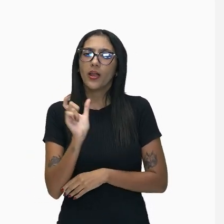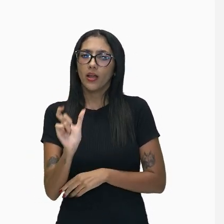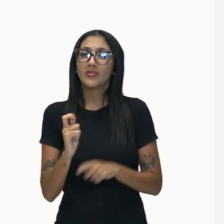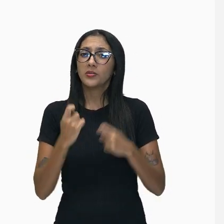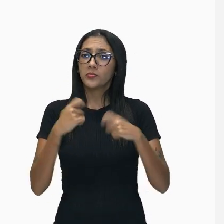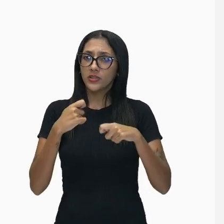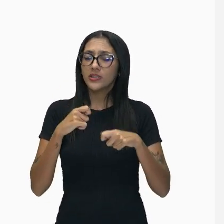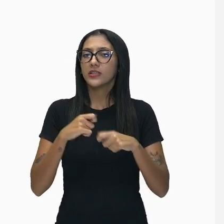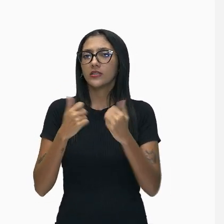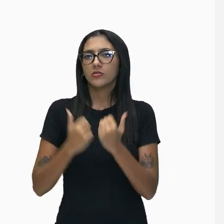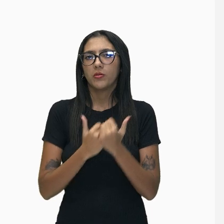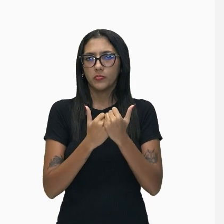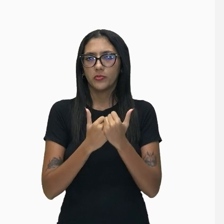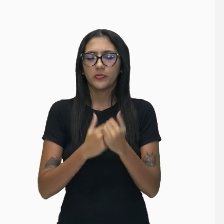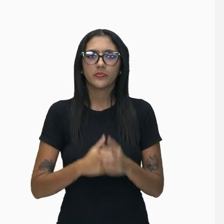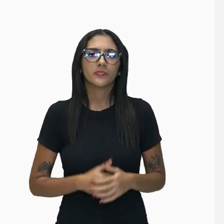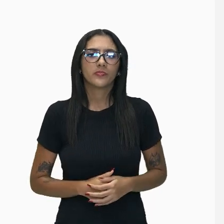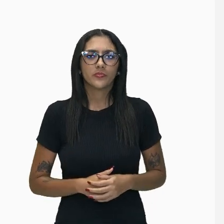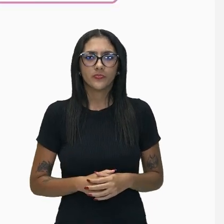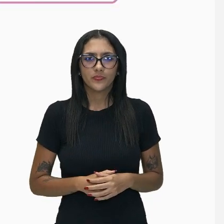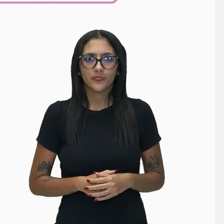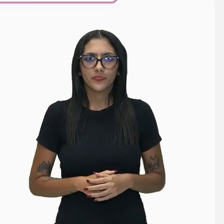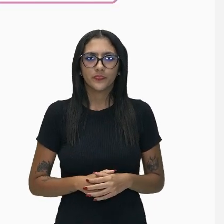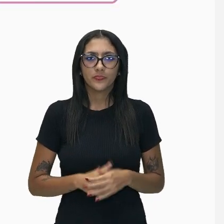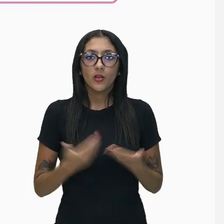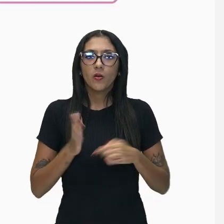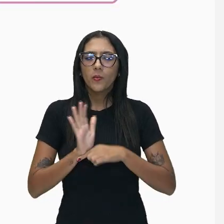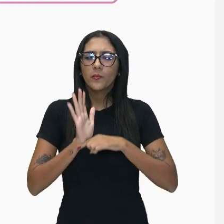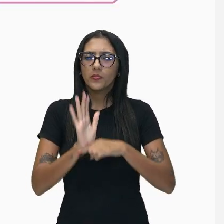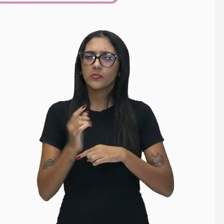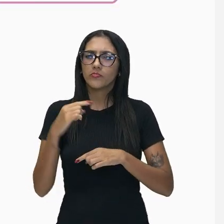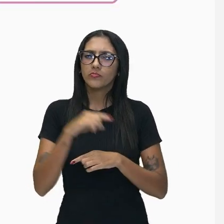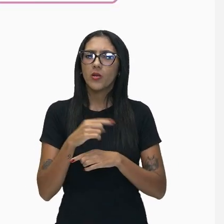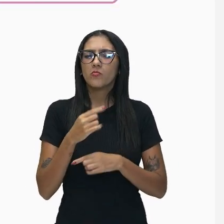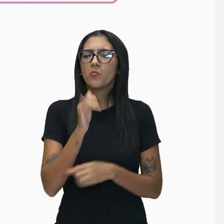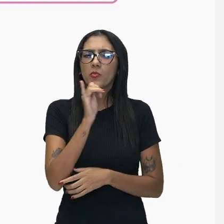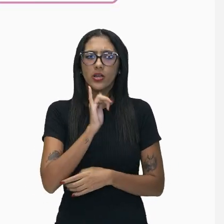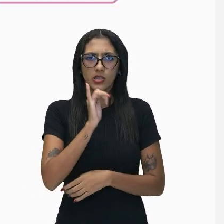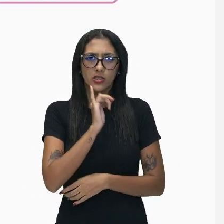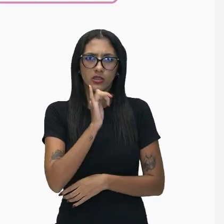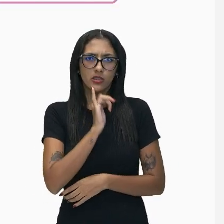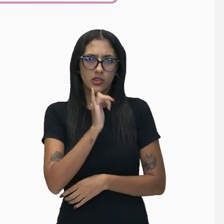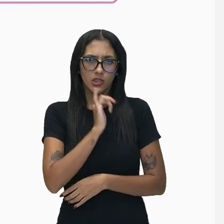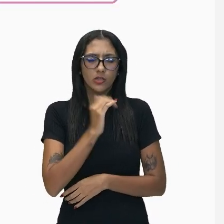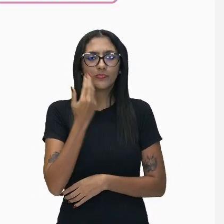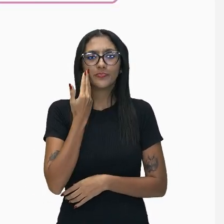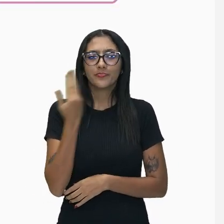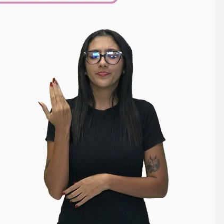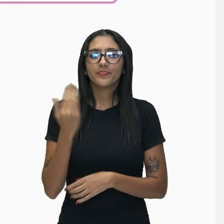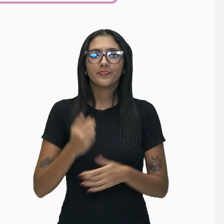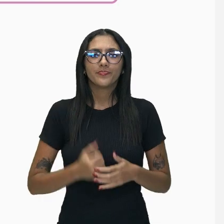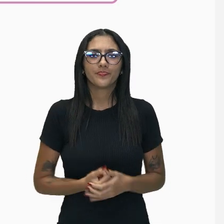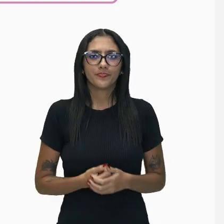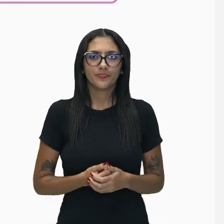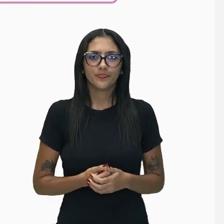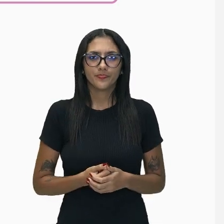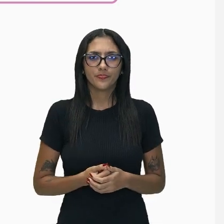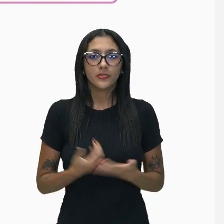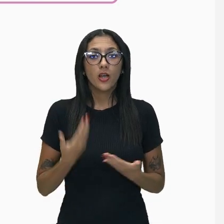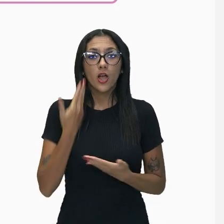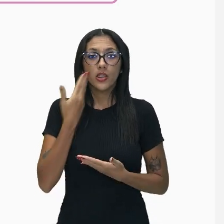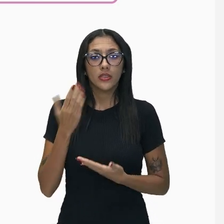principal. Então, trago aí para vocês um exemplo que vocês podem observar, certo? Nesse exemplo, pessoal,